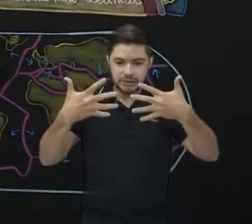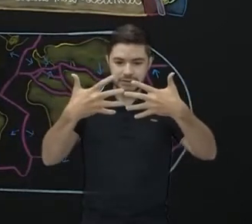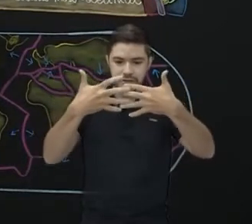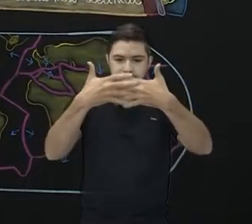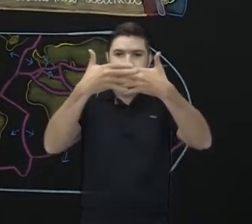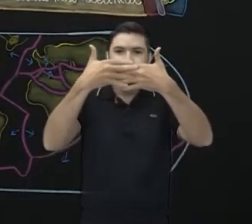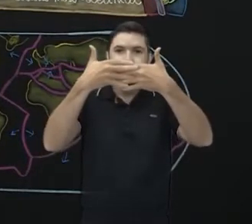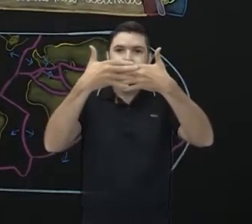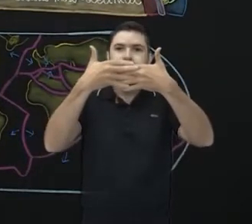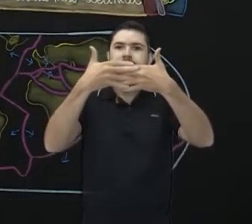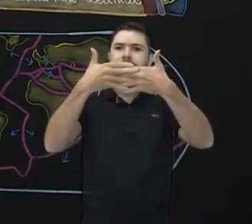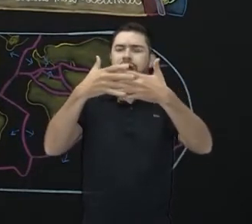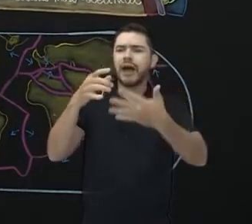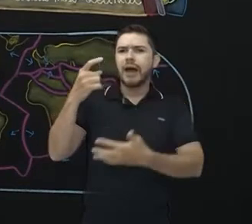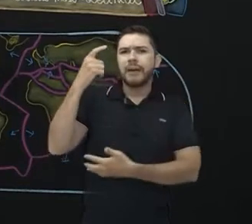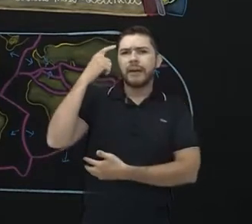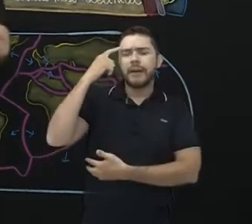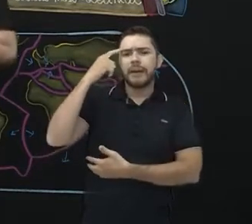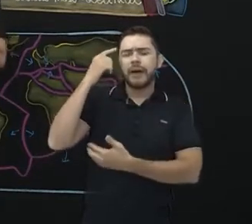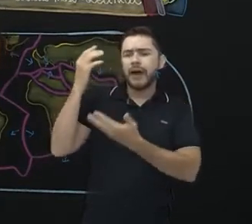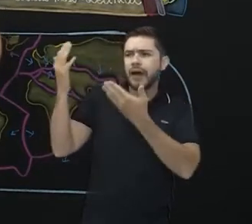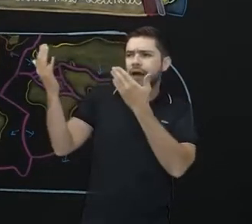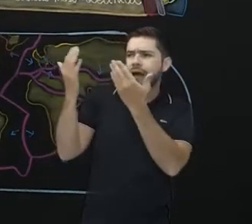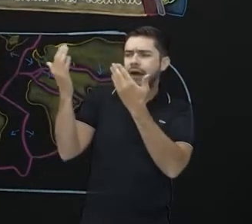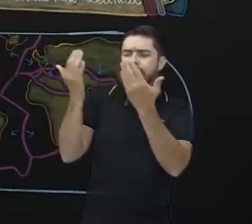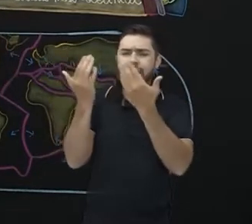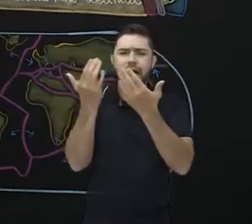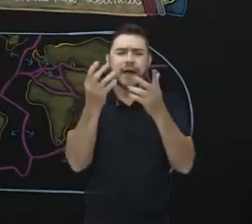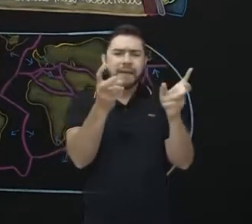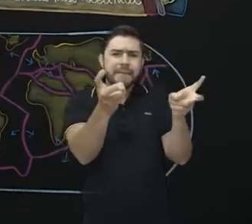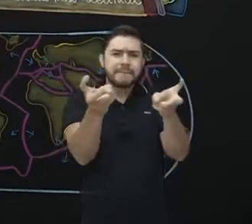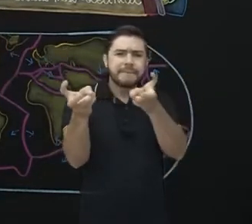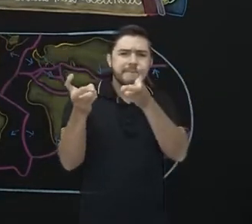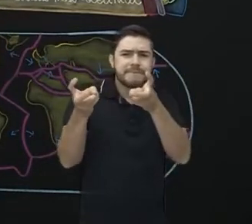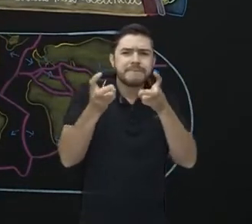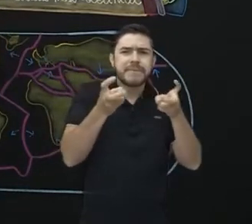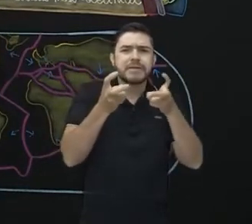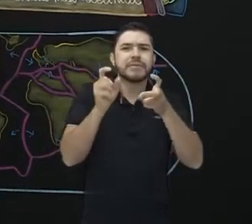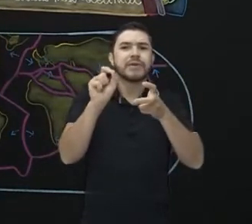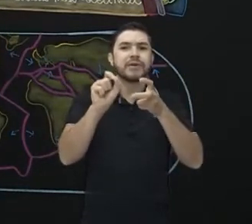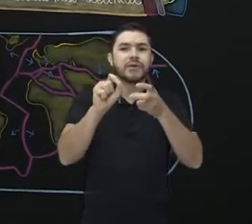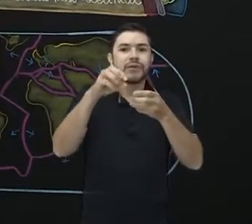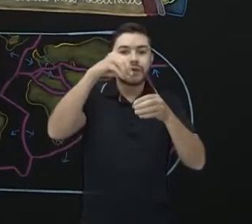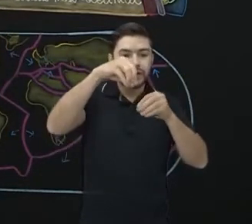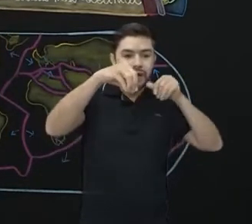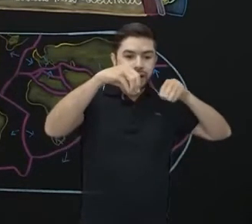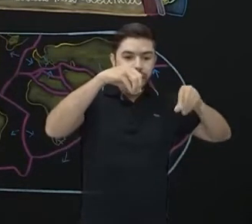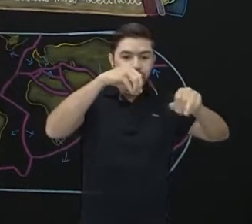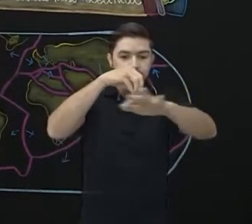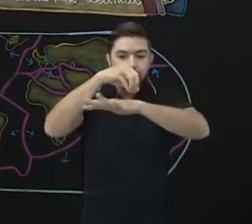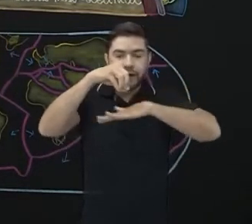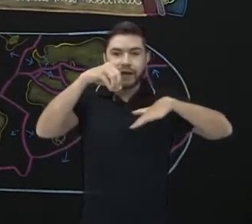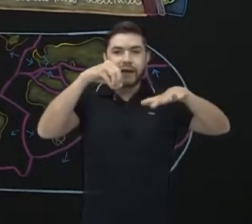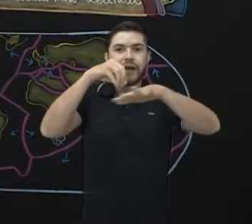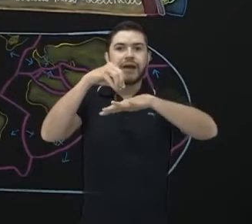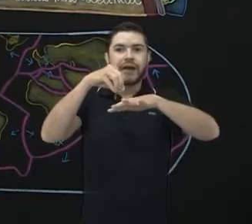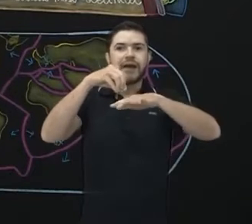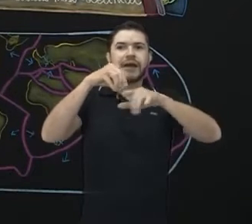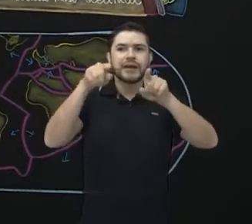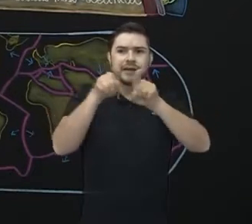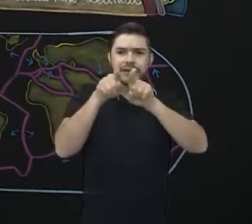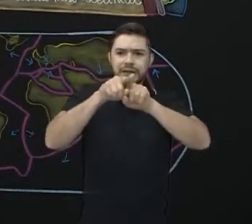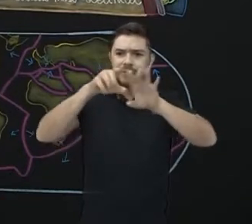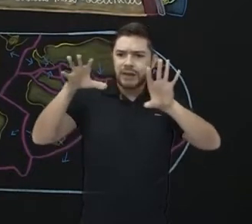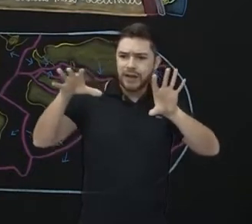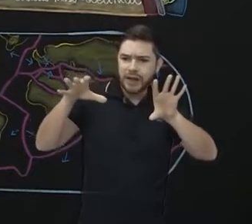perceber isso, ele começou a fazer outras relações. E viu que a ilha de Madagascar, na África, ele se encaixava justamente